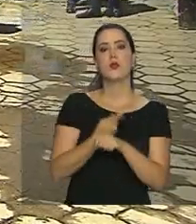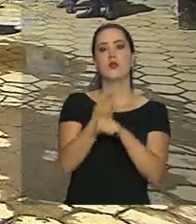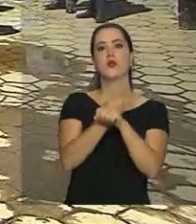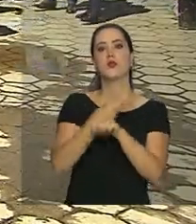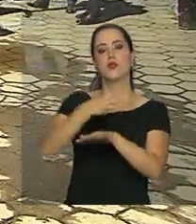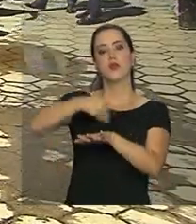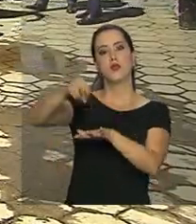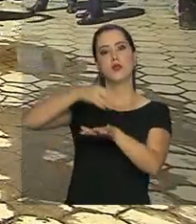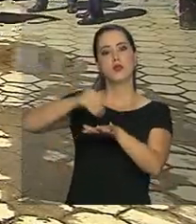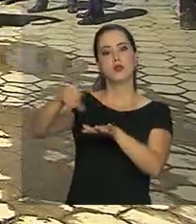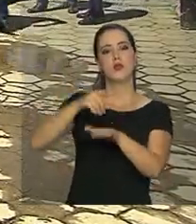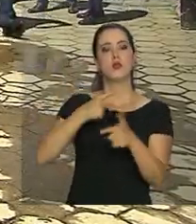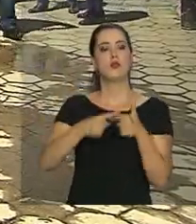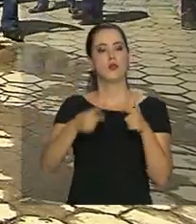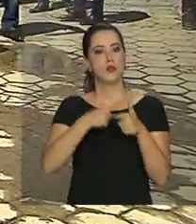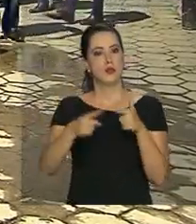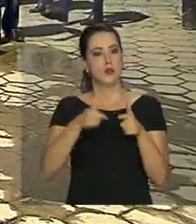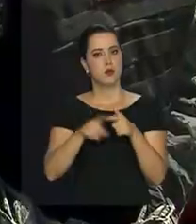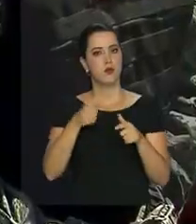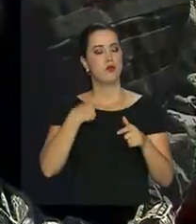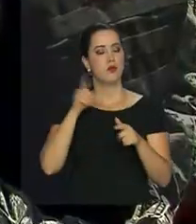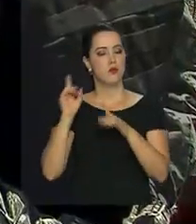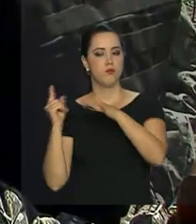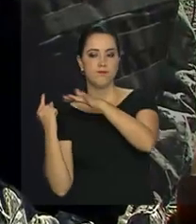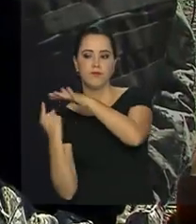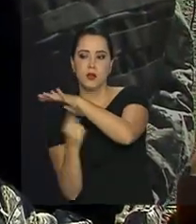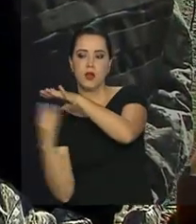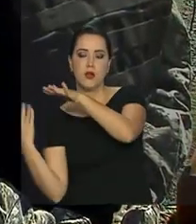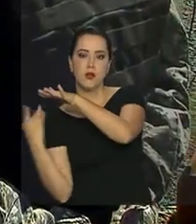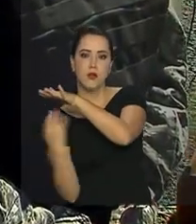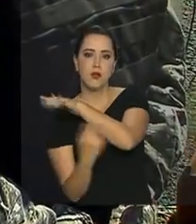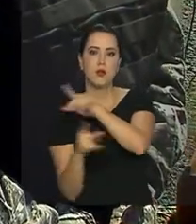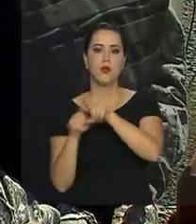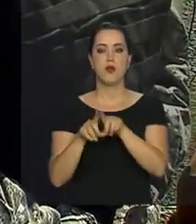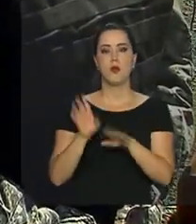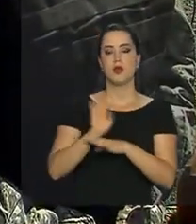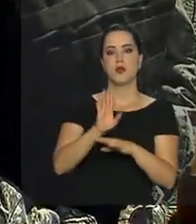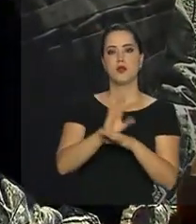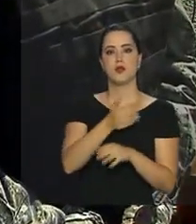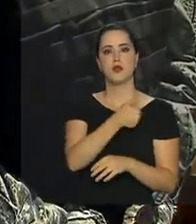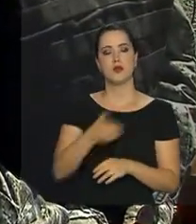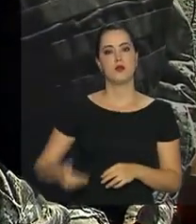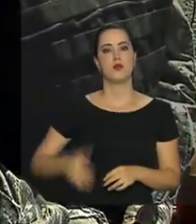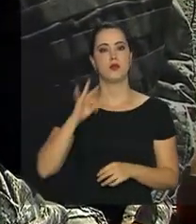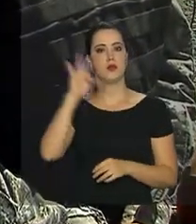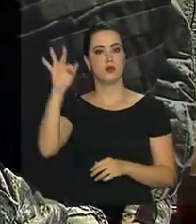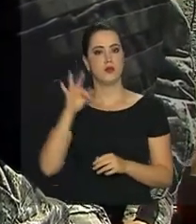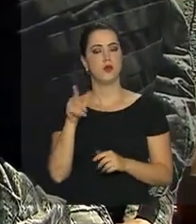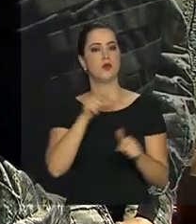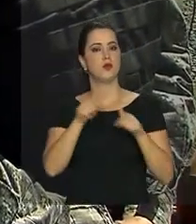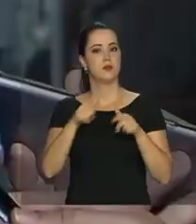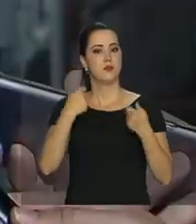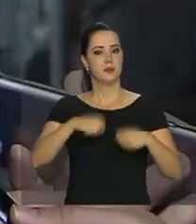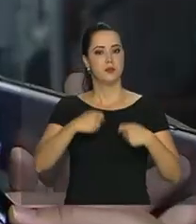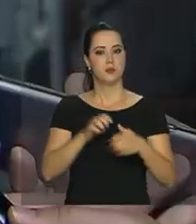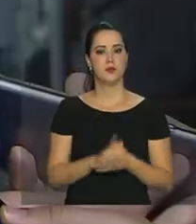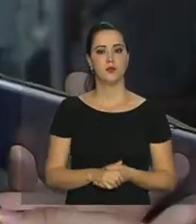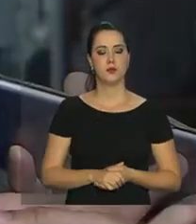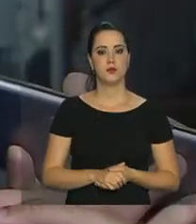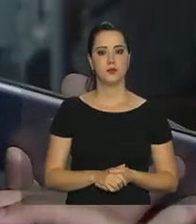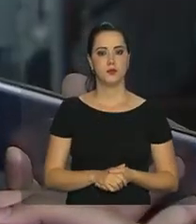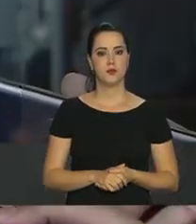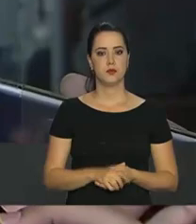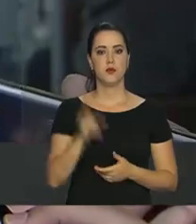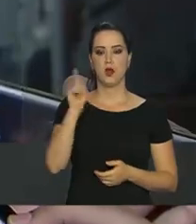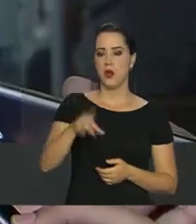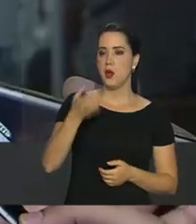informações sobre a situação migratória para subsidiar o governo federal nas medidas a serem adotadas. Bom é ouvir